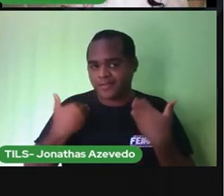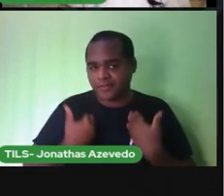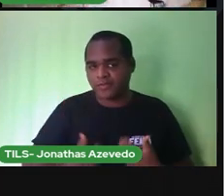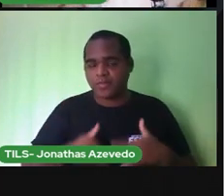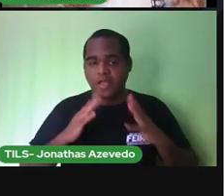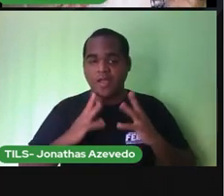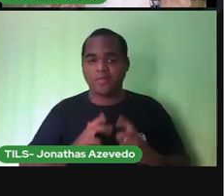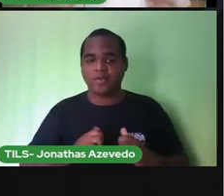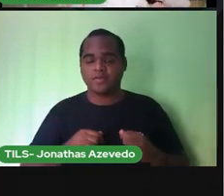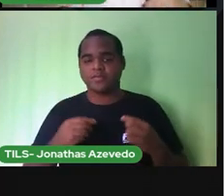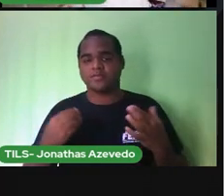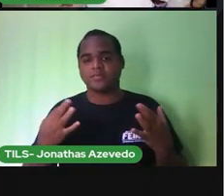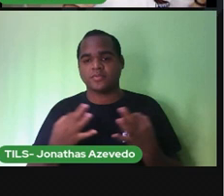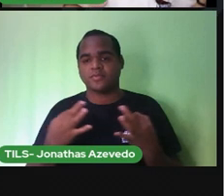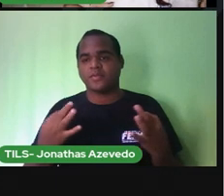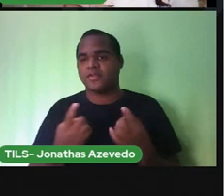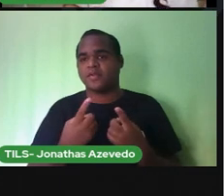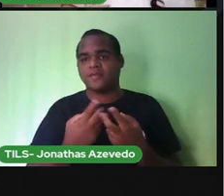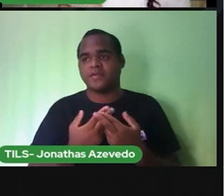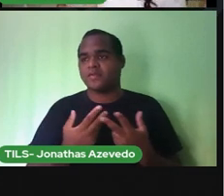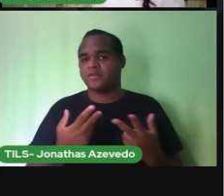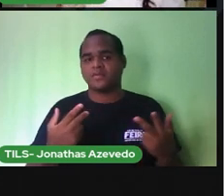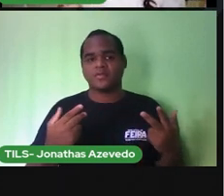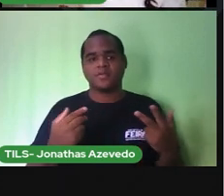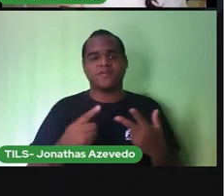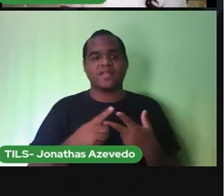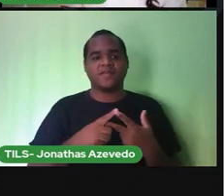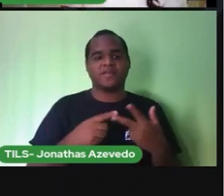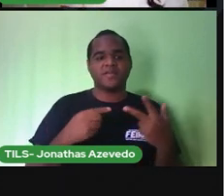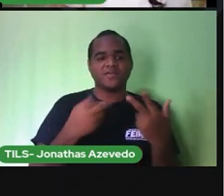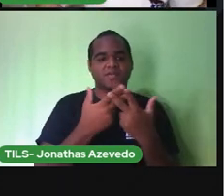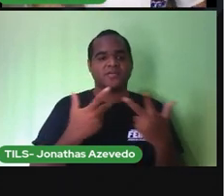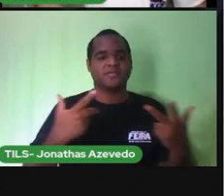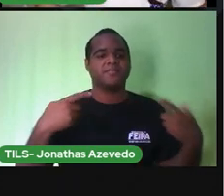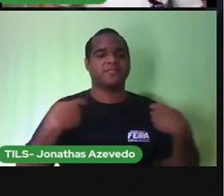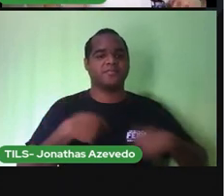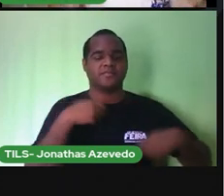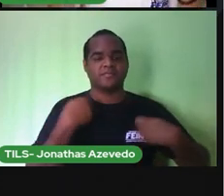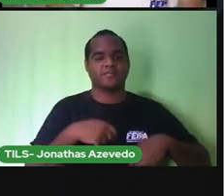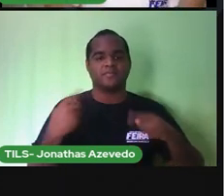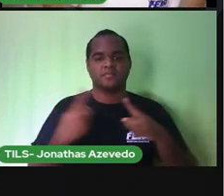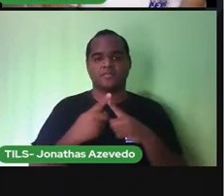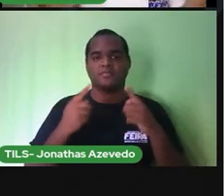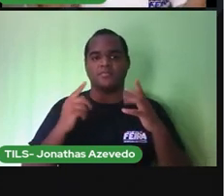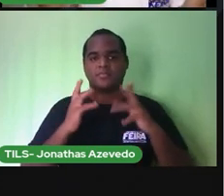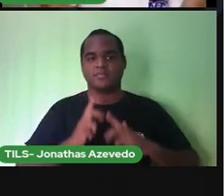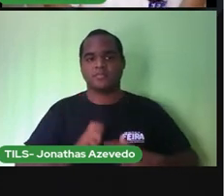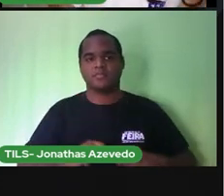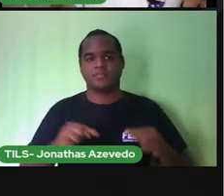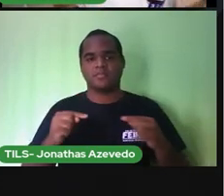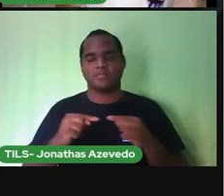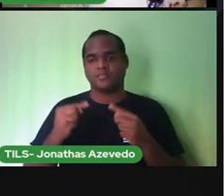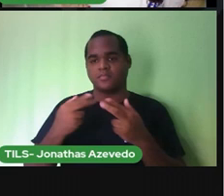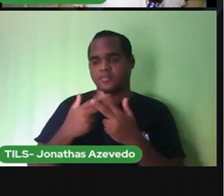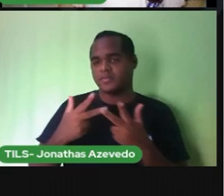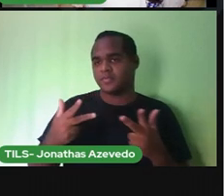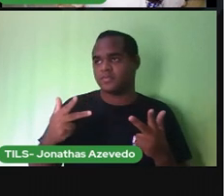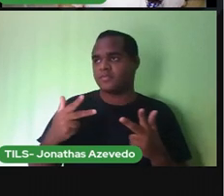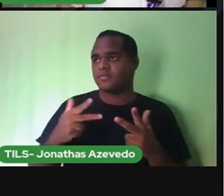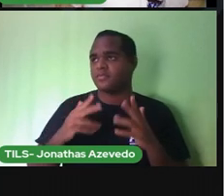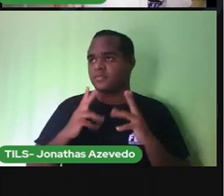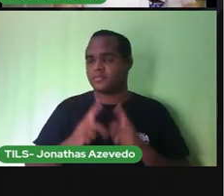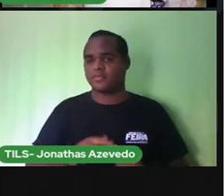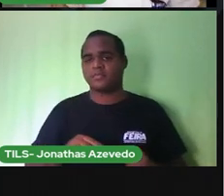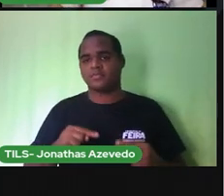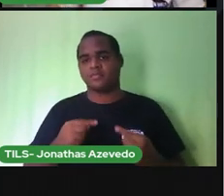corpo. E quando a gente usa roupa muito apertada, roupa suja. Então, gente precisa cuidar da higiene do nosso